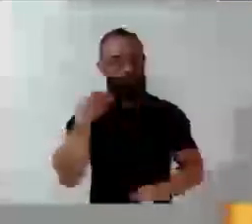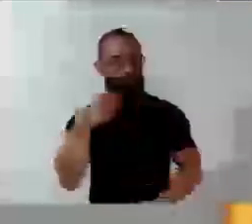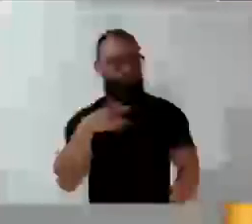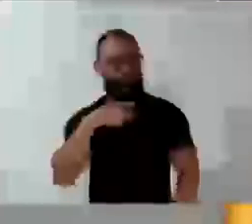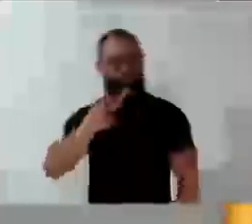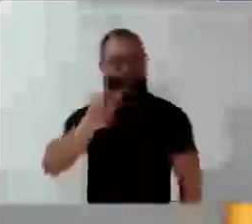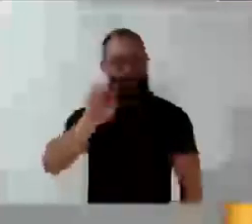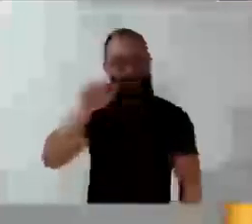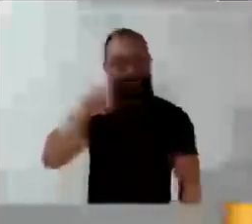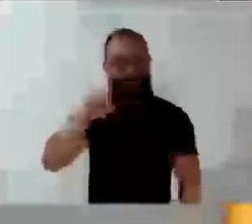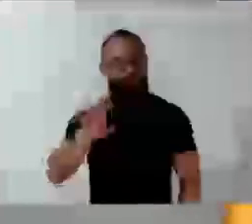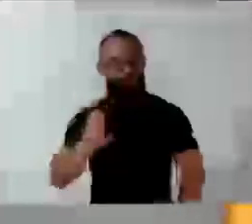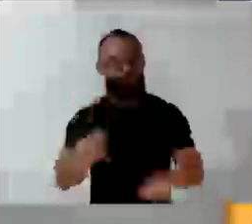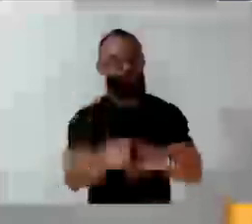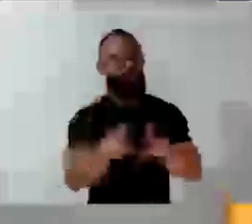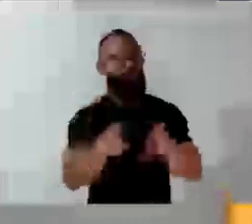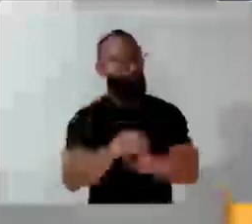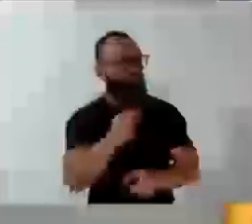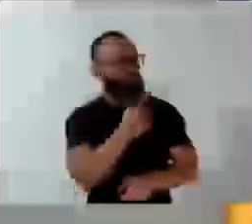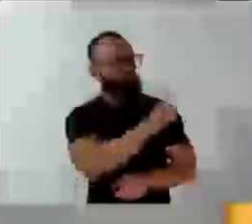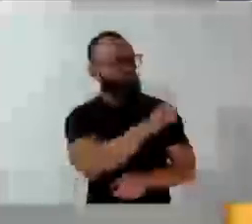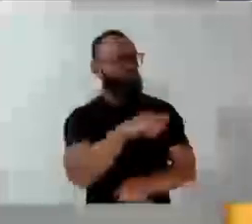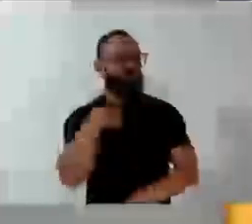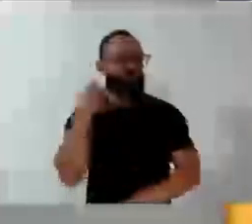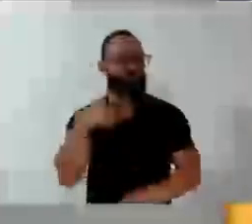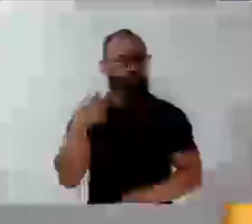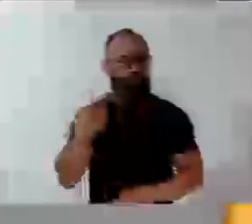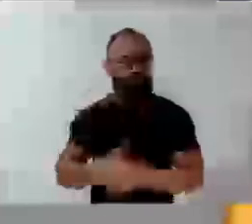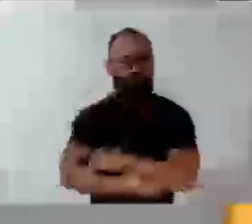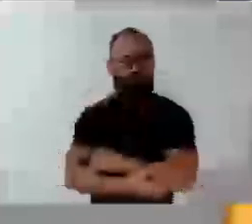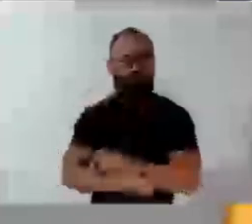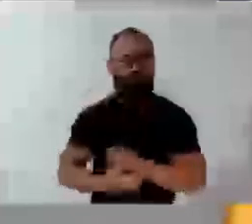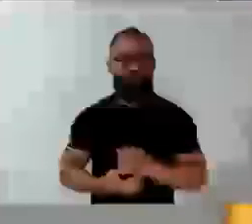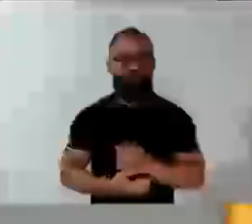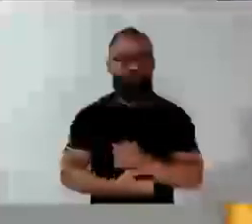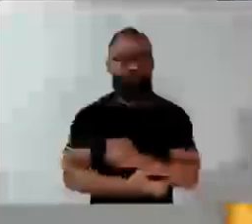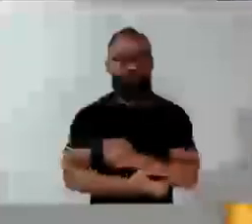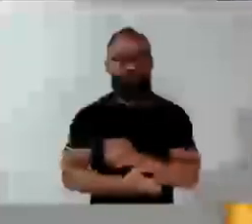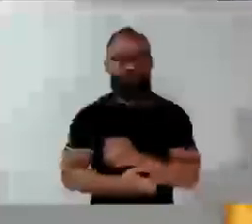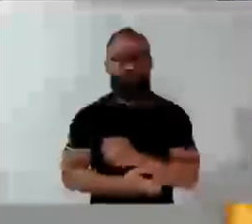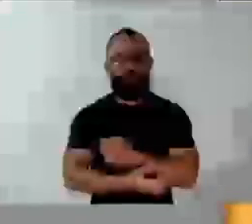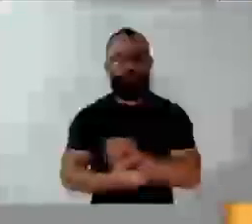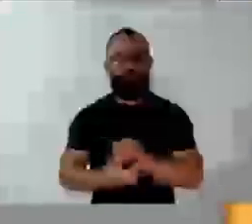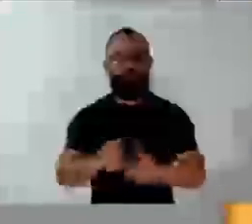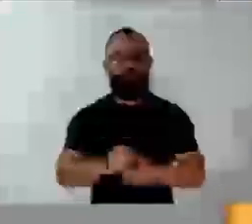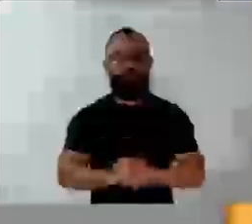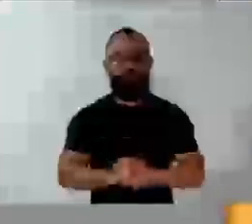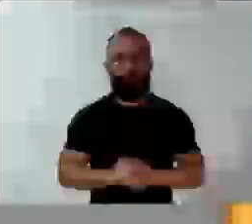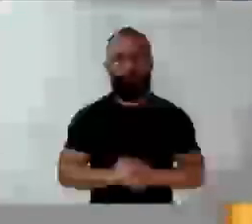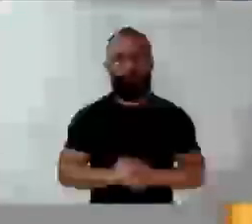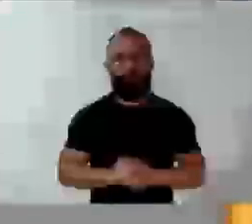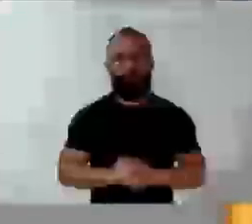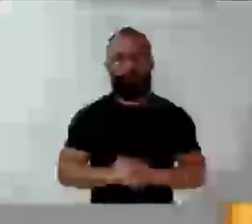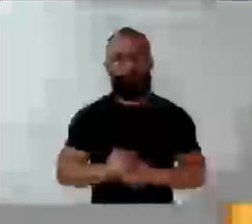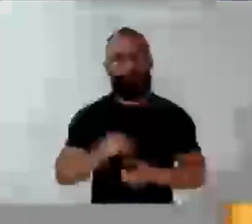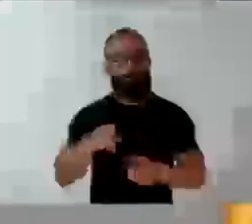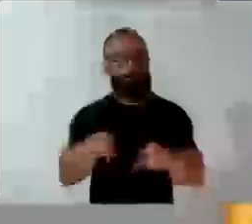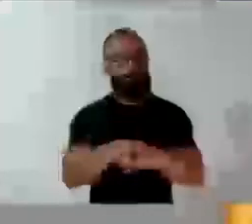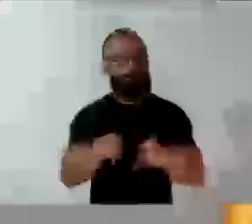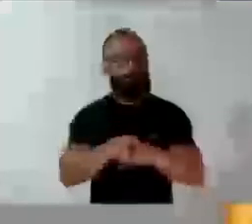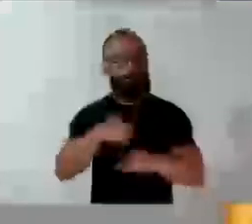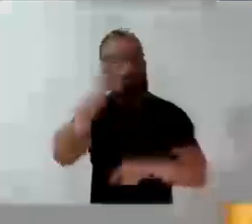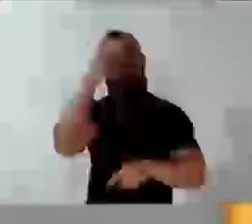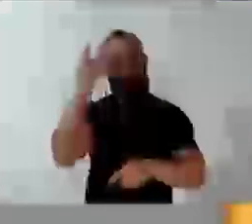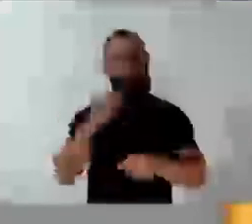vereadores aqui presentes, cumprimentando também o Gui Alemão, cumprimento todos os munícipes que nos acompanham, e de forma especial também